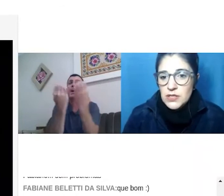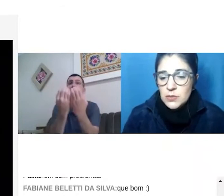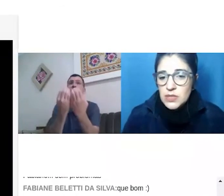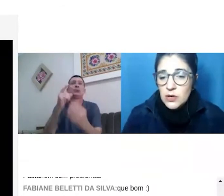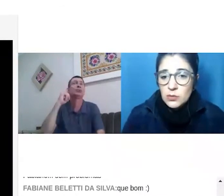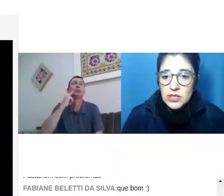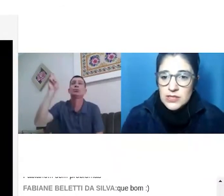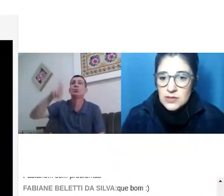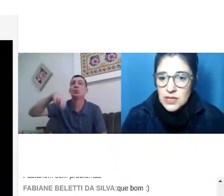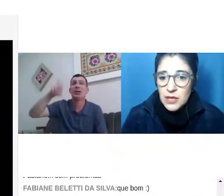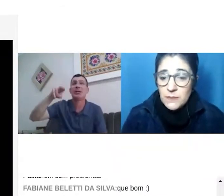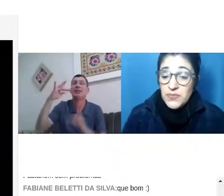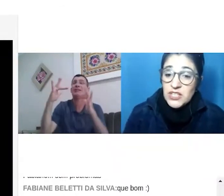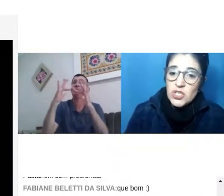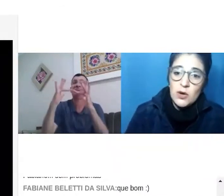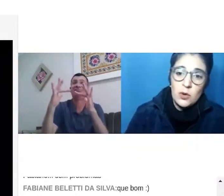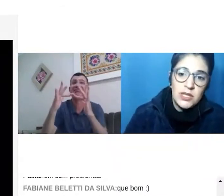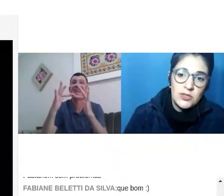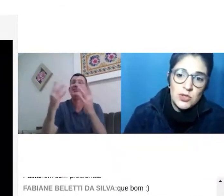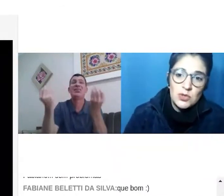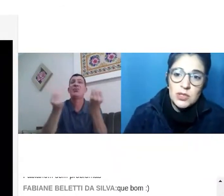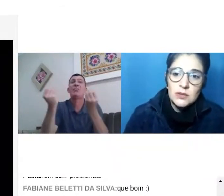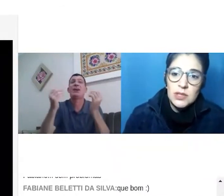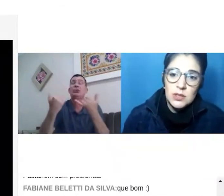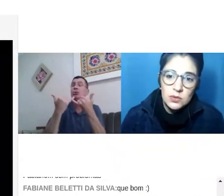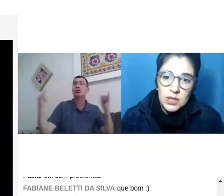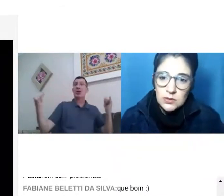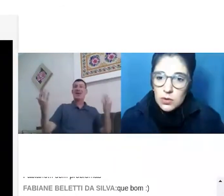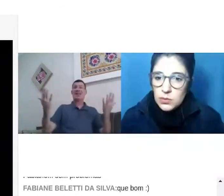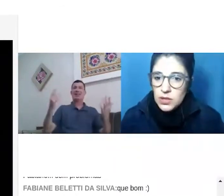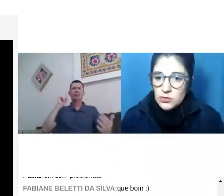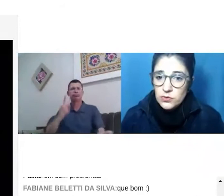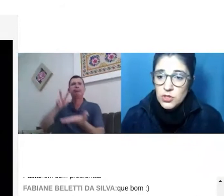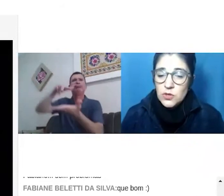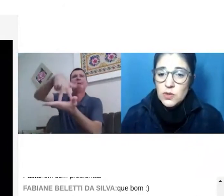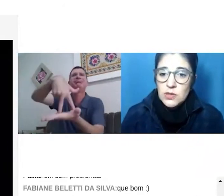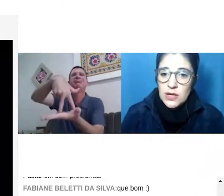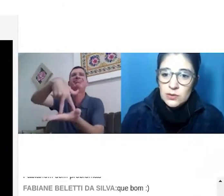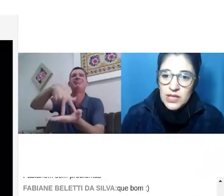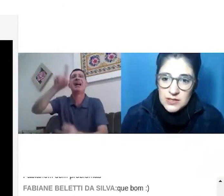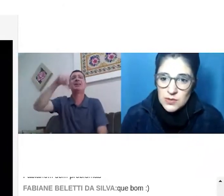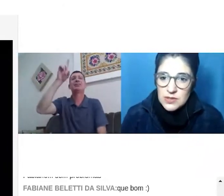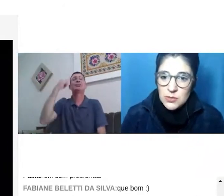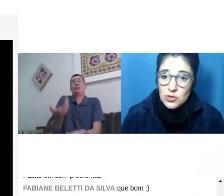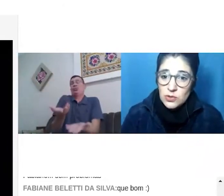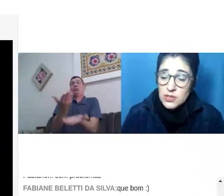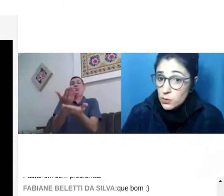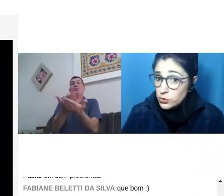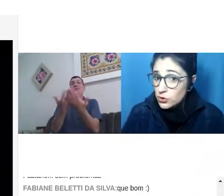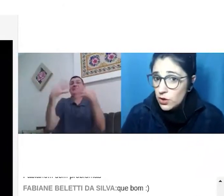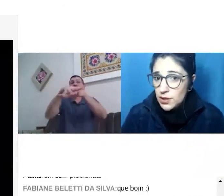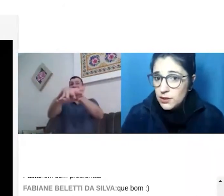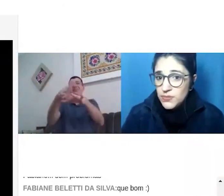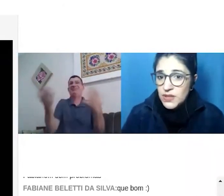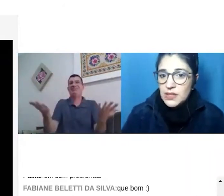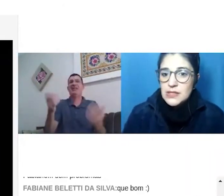física, mas a comunicação se dá bem. Já a comunidade surda não tem tanto contato com a comunidade ouvinte. E quando ele acontece no sistema de inclusão é um